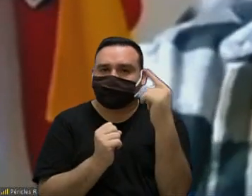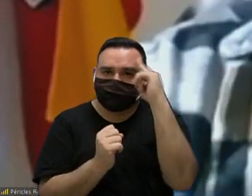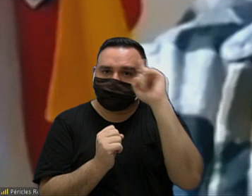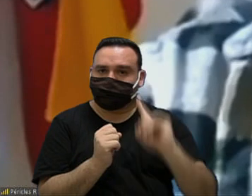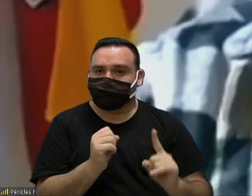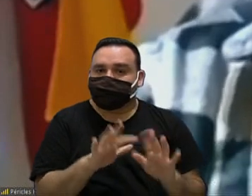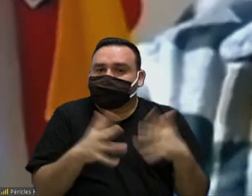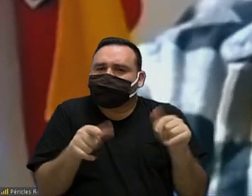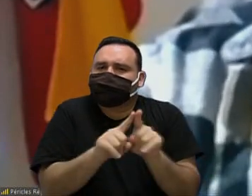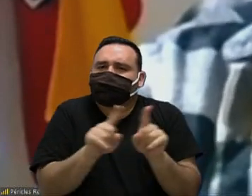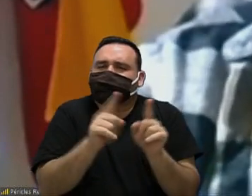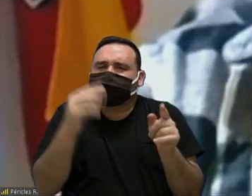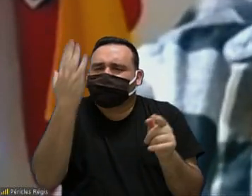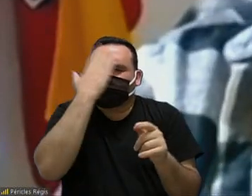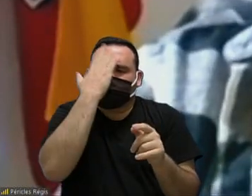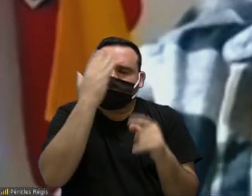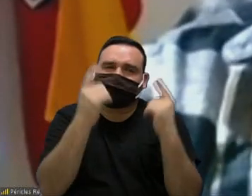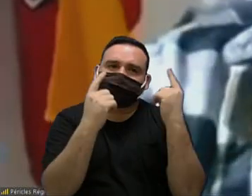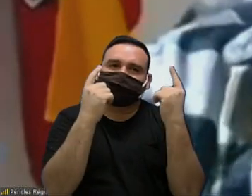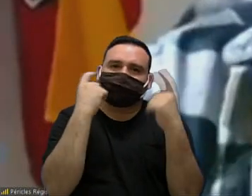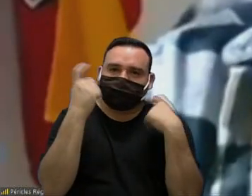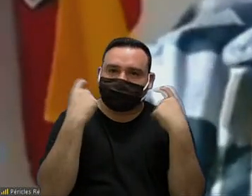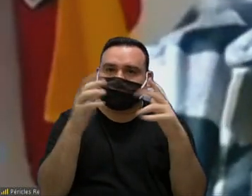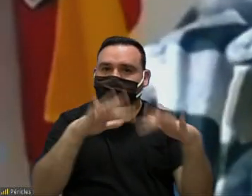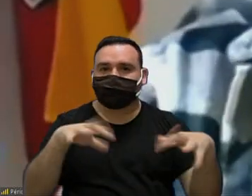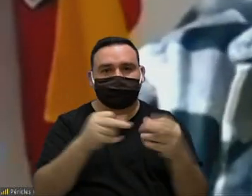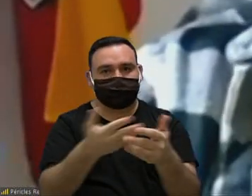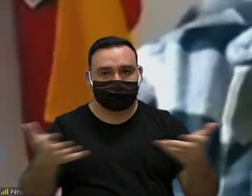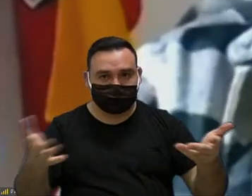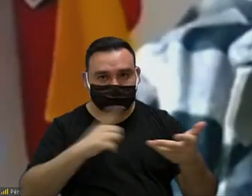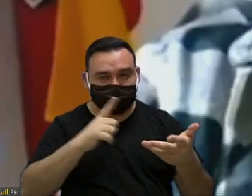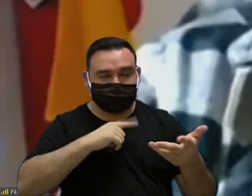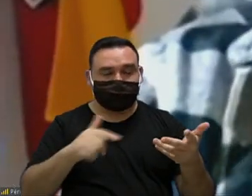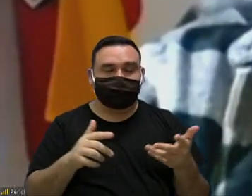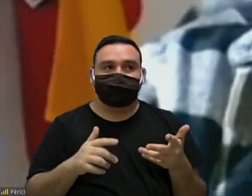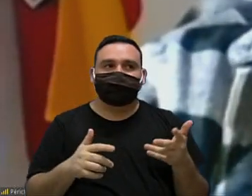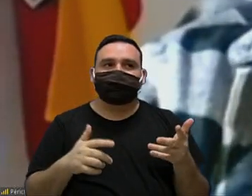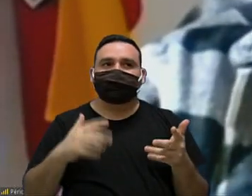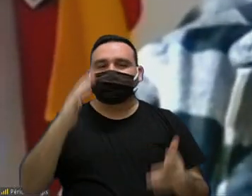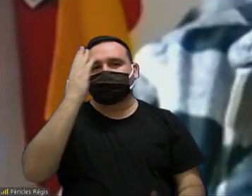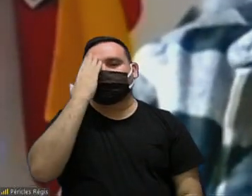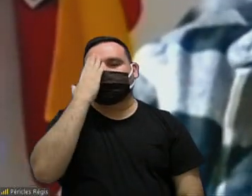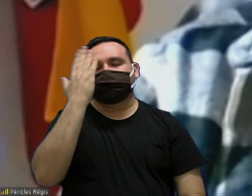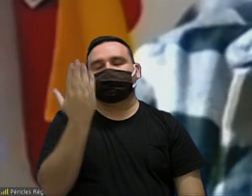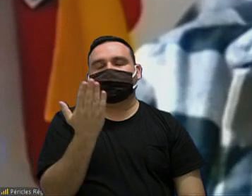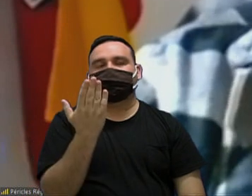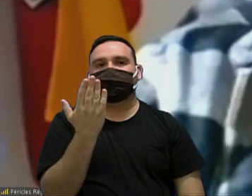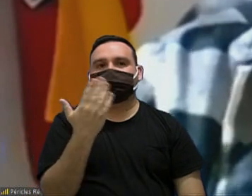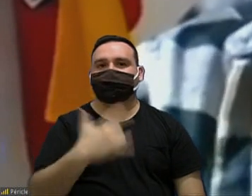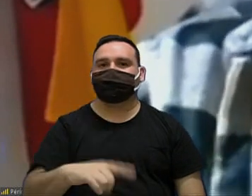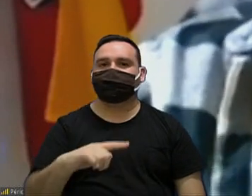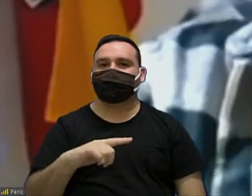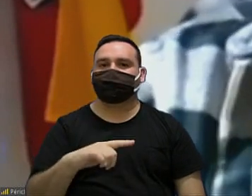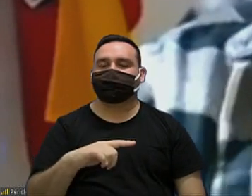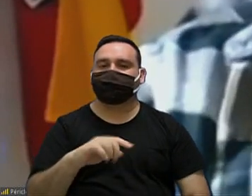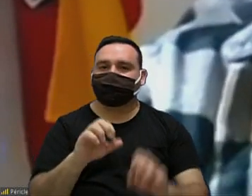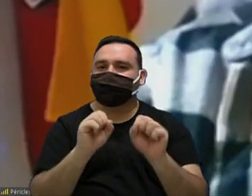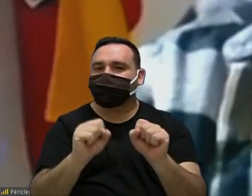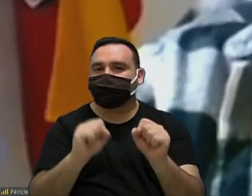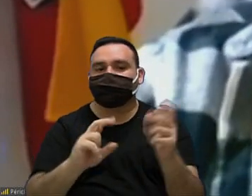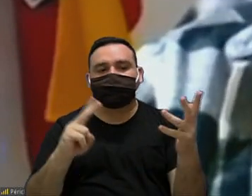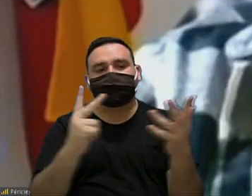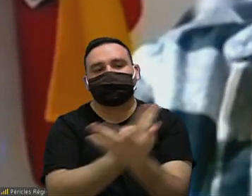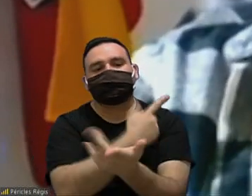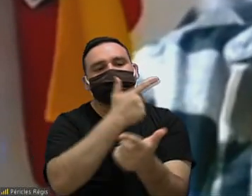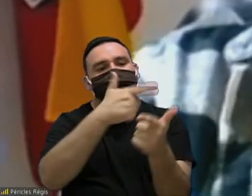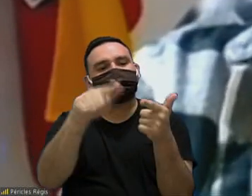entendo perfeitamente a preocupação de vossas excelências entendo que que é pode ocasionar